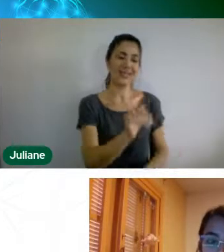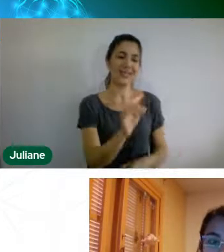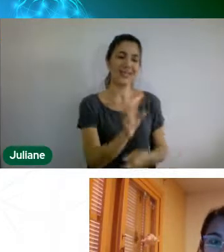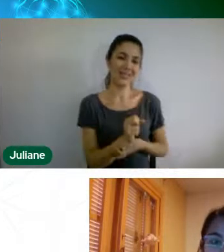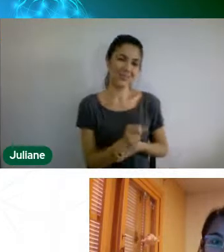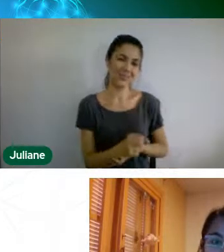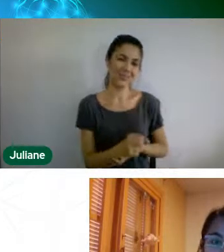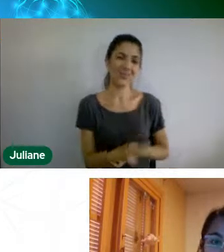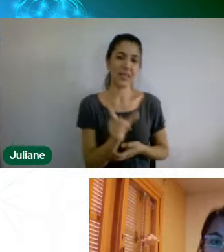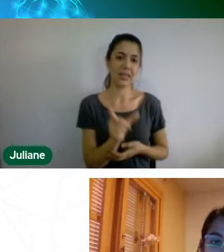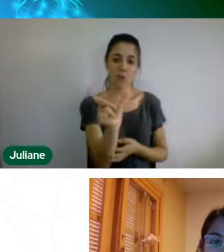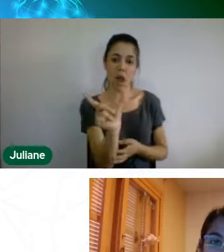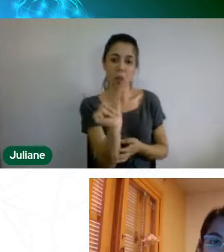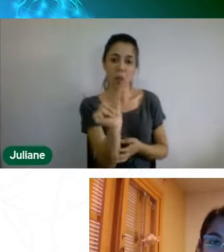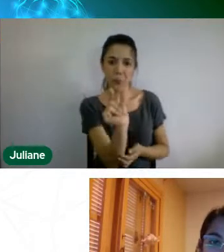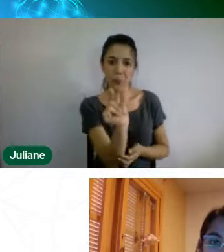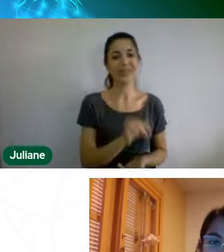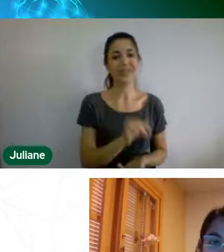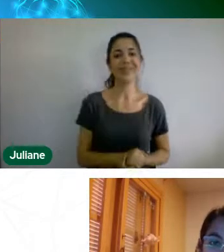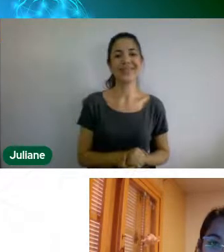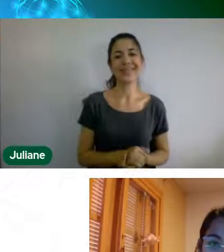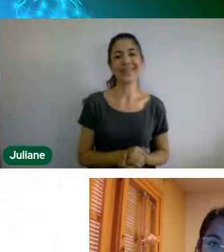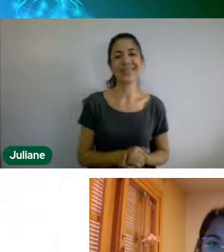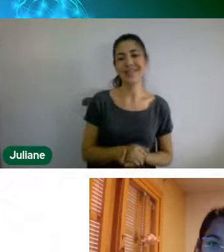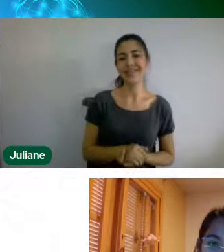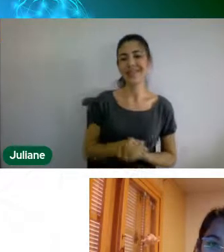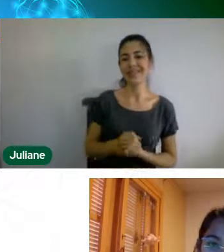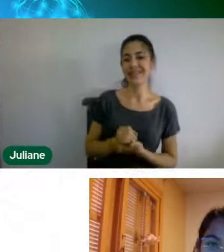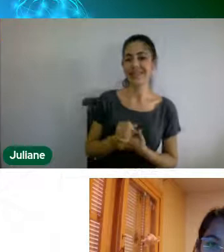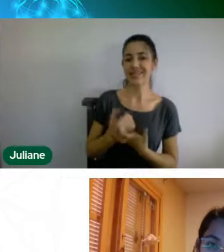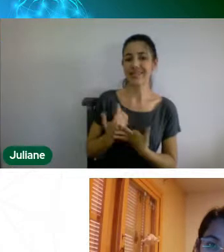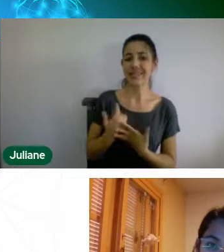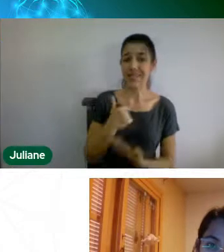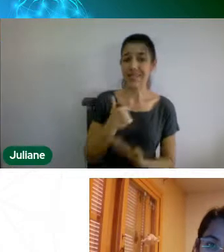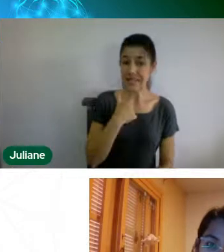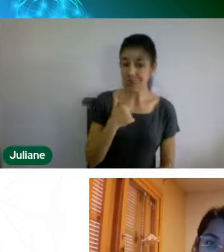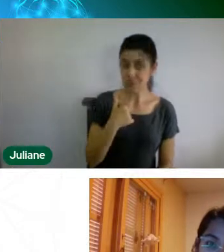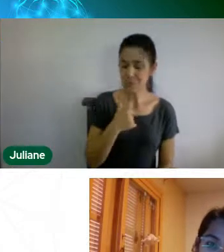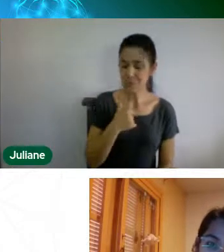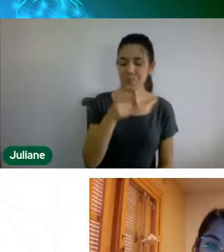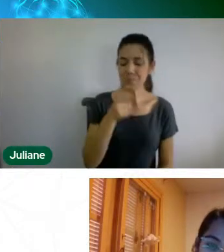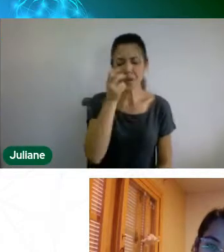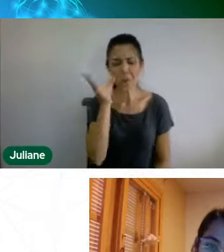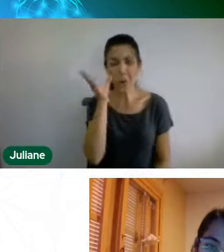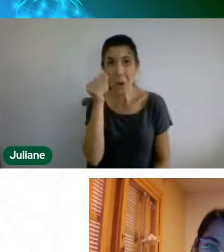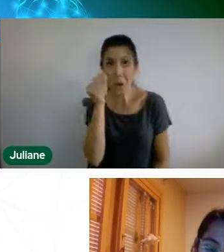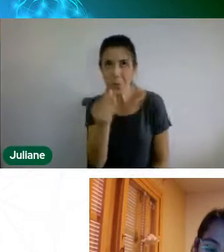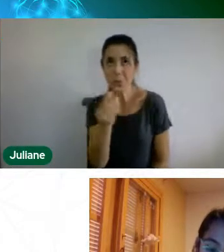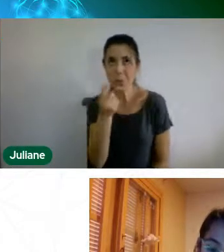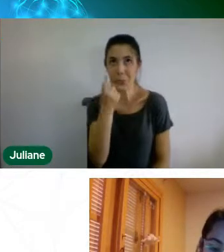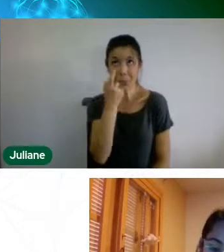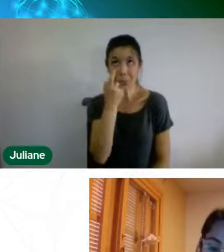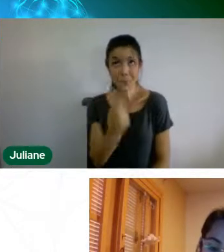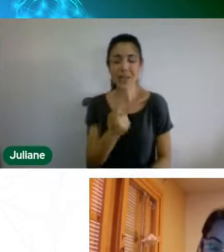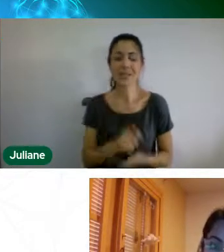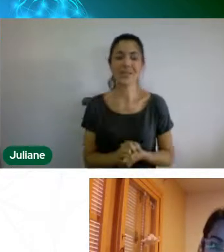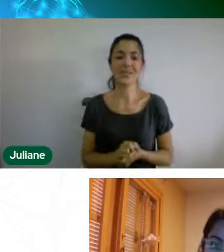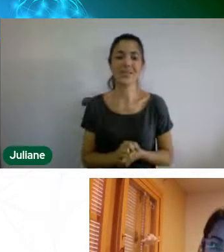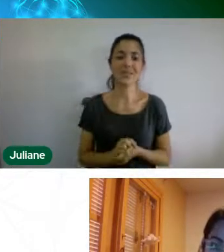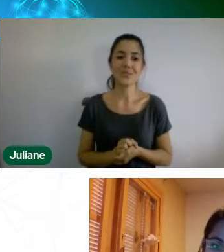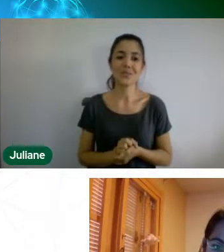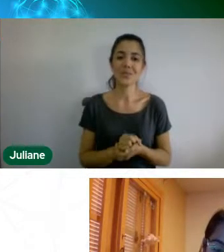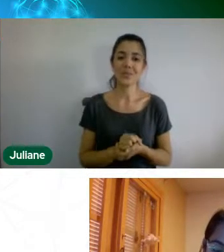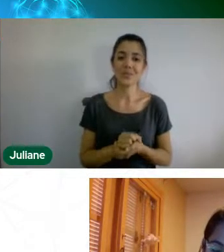Então, Brenda, eu tenho mais, assim, algumas curiosidades, né, sobre o trabalho em si. Tá, pelo que eu entendi, vocês